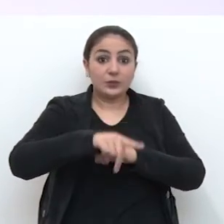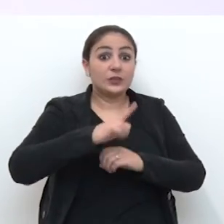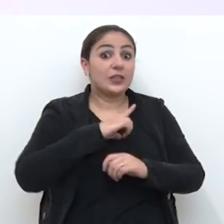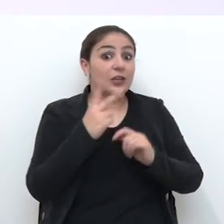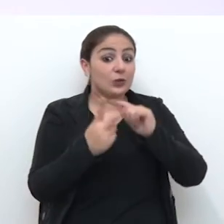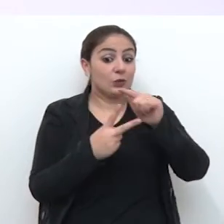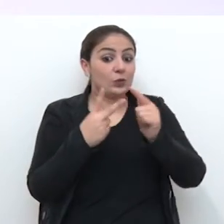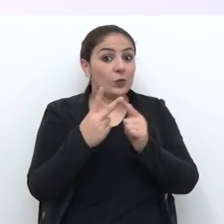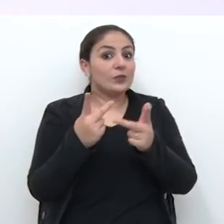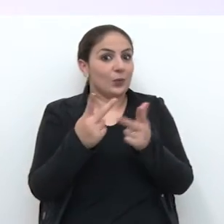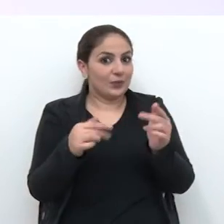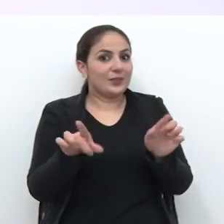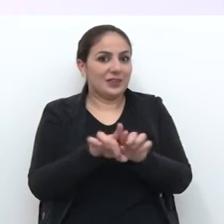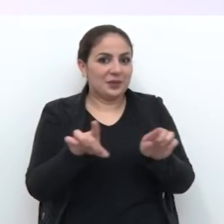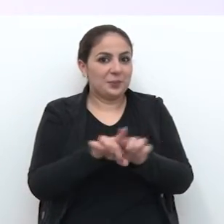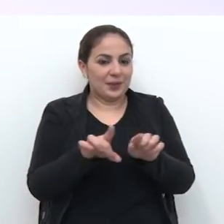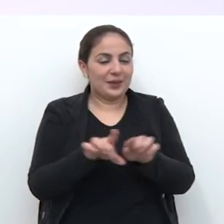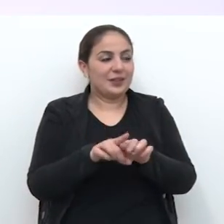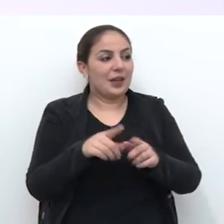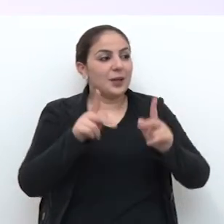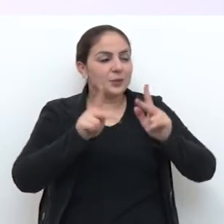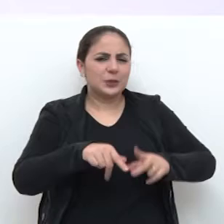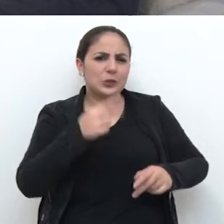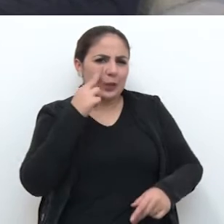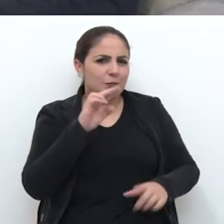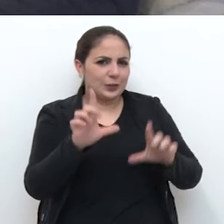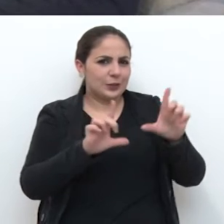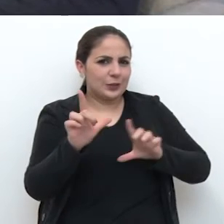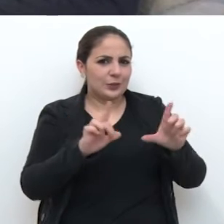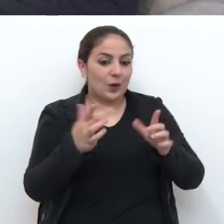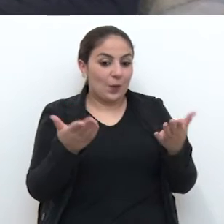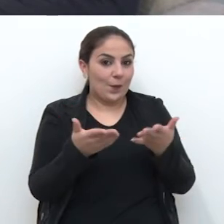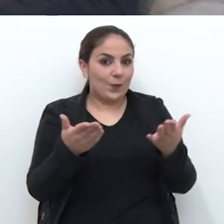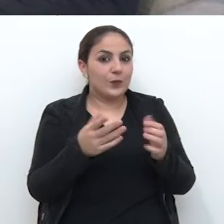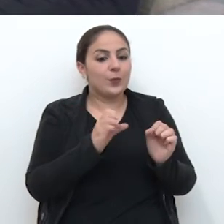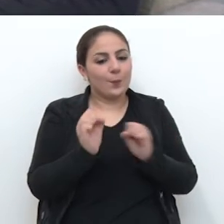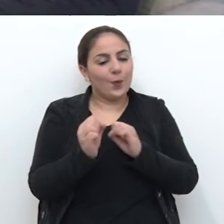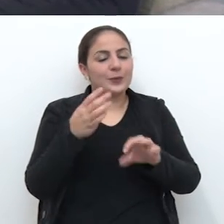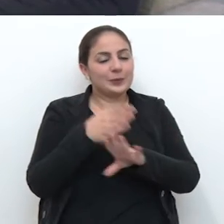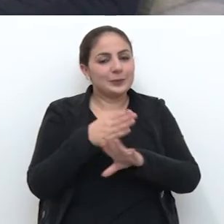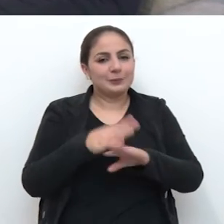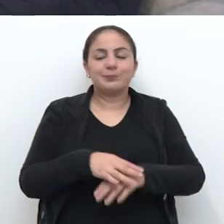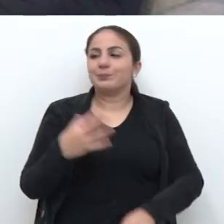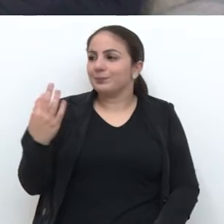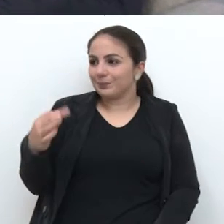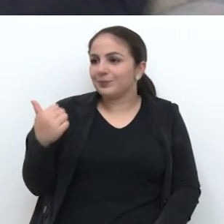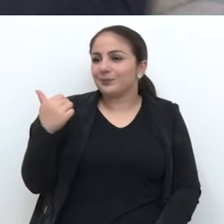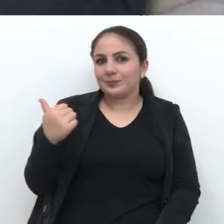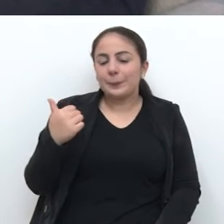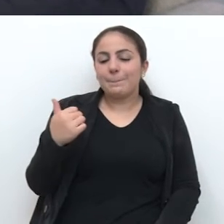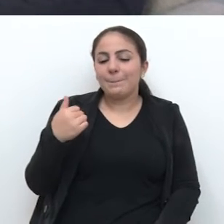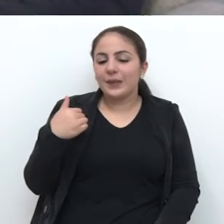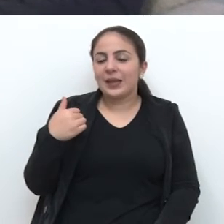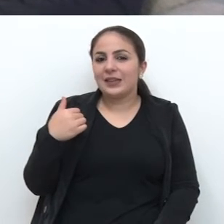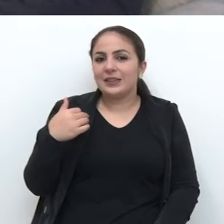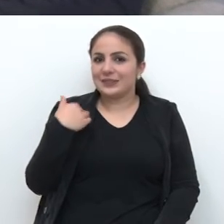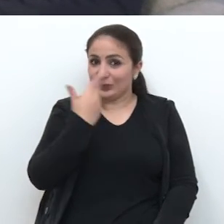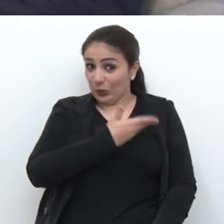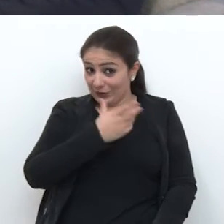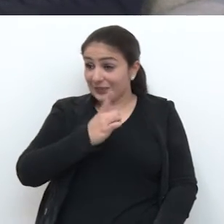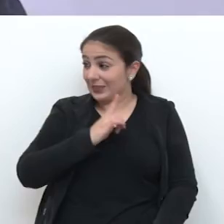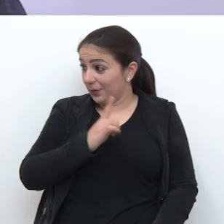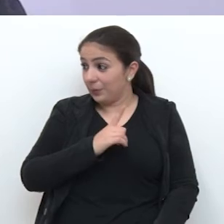outras duas modalidades também que o pessoal que está assistindo o nosso telejornal pode participar. Perfeito. Nós temos